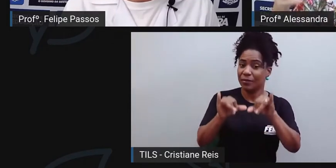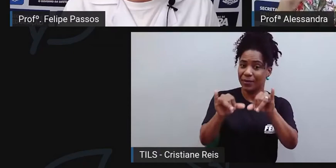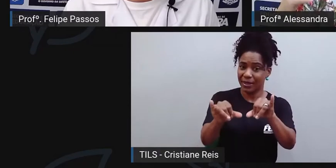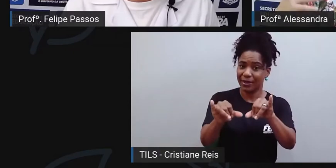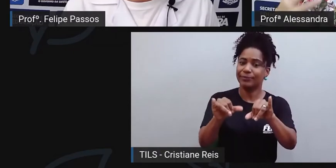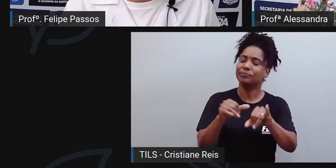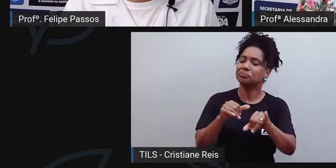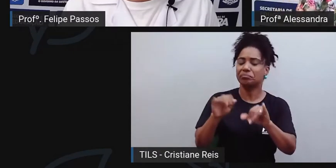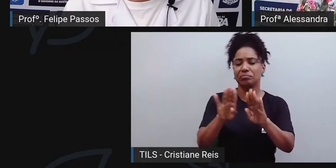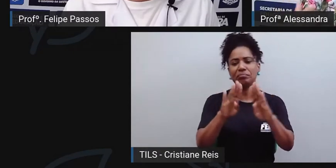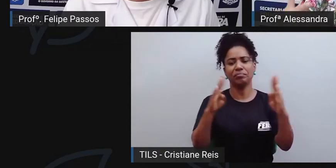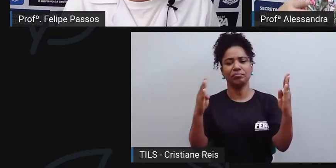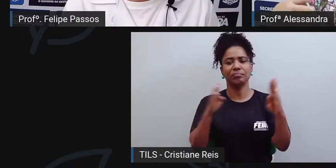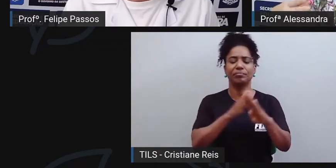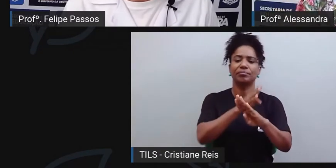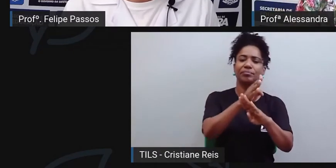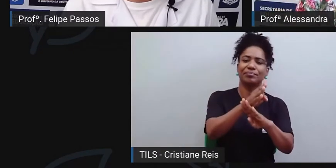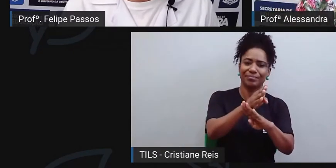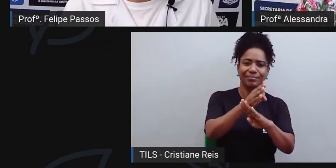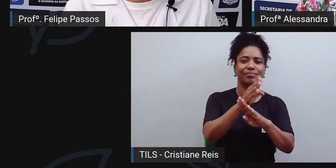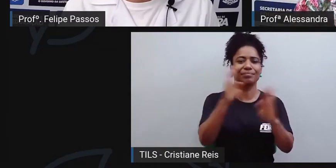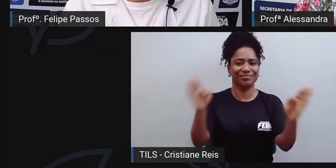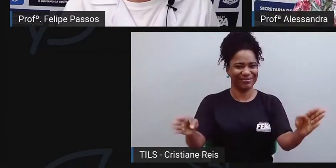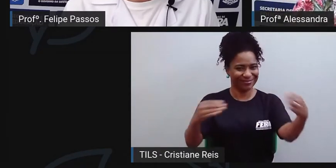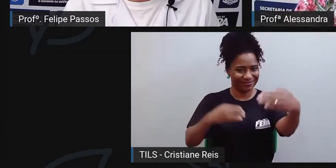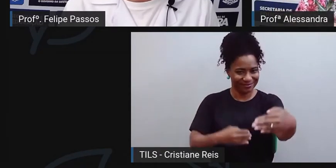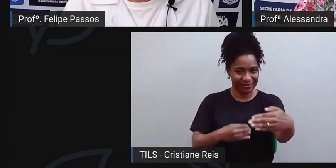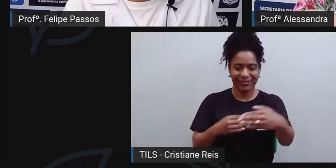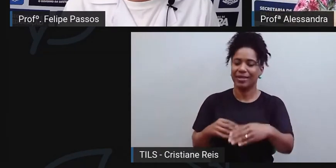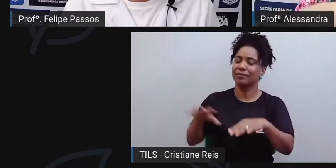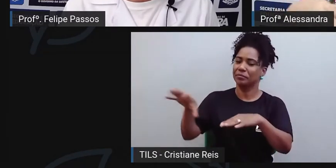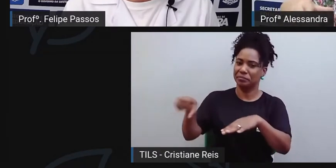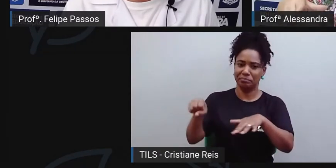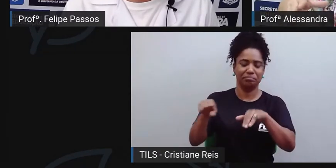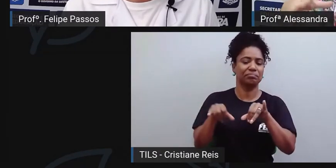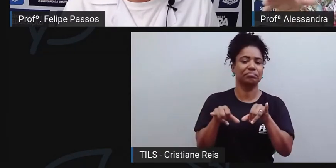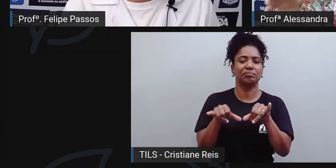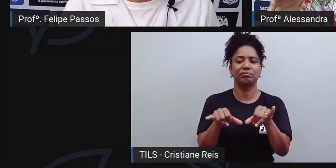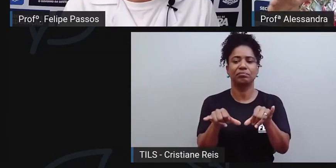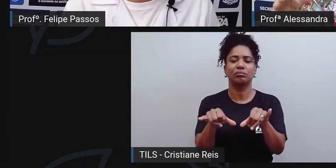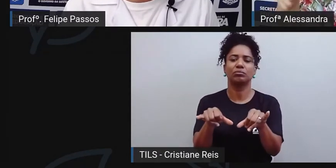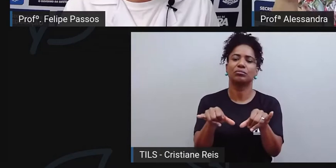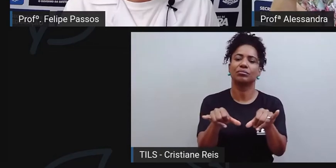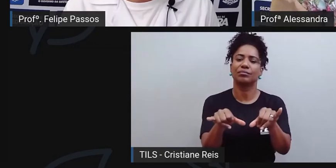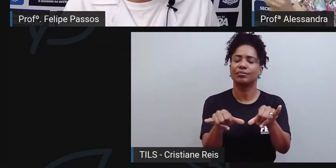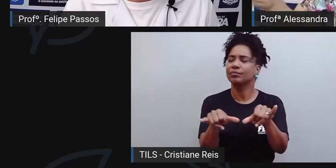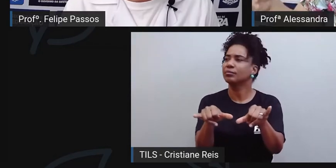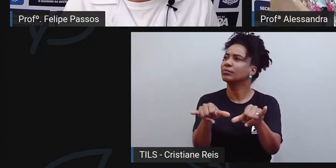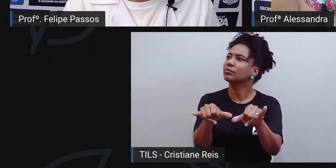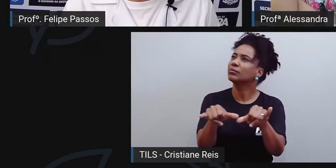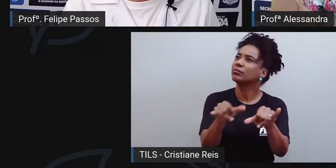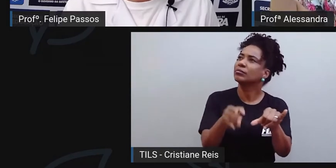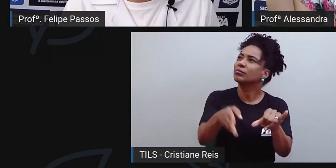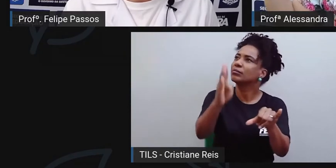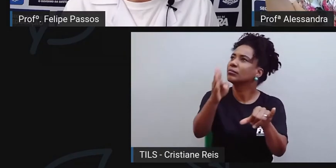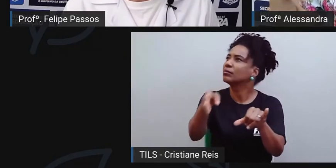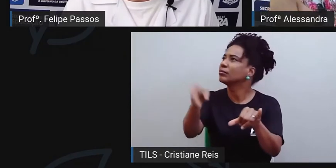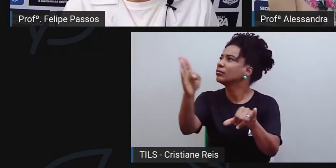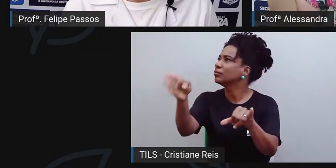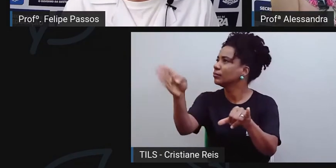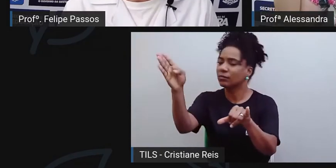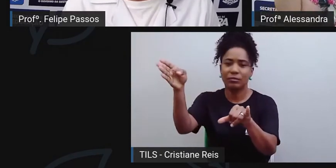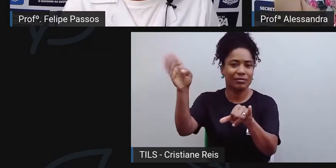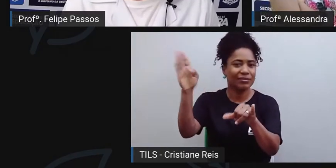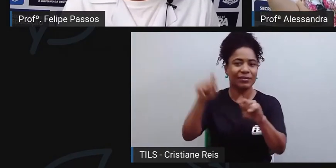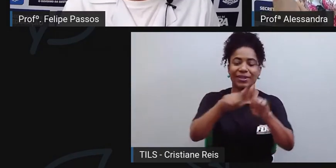num local fechado, você vai pegar um carrinho e você vai entrar pelas sessões onde vão ter prateleiras